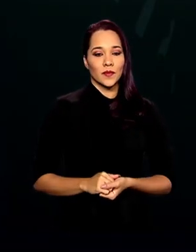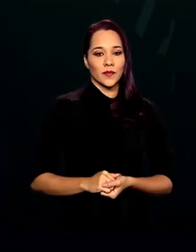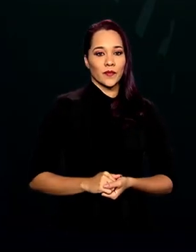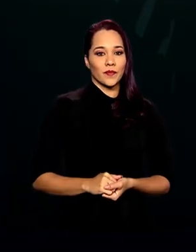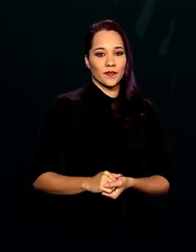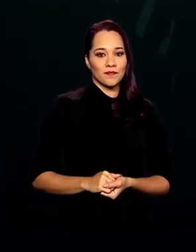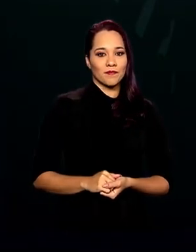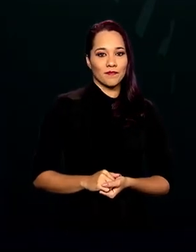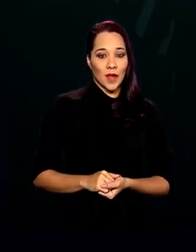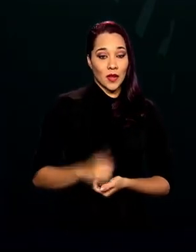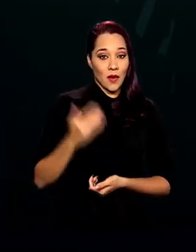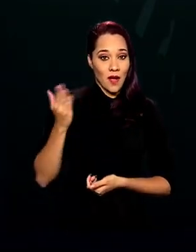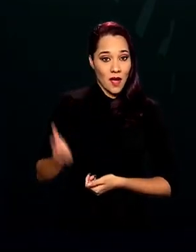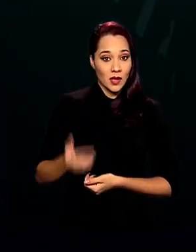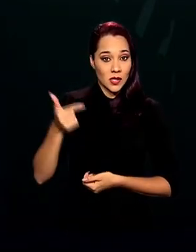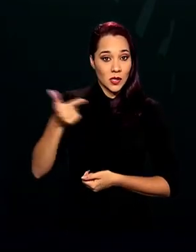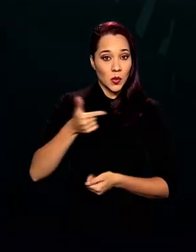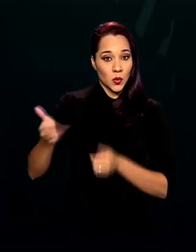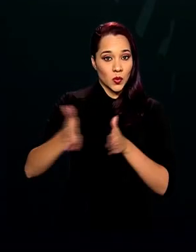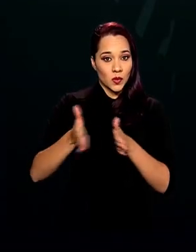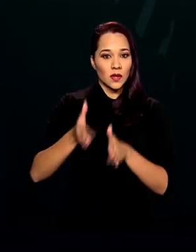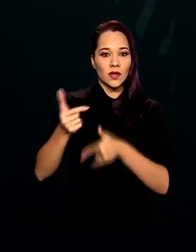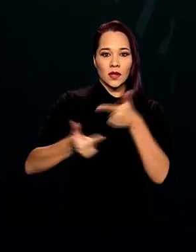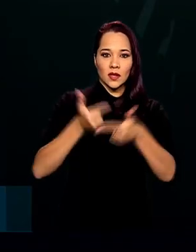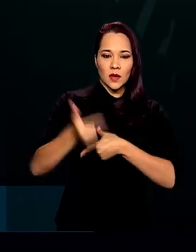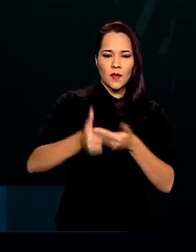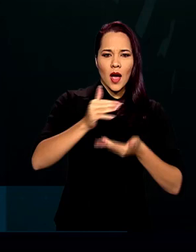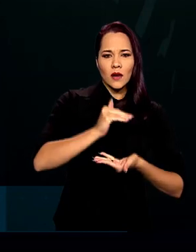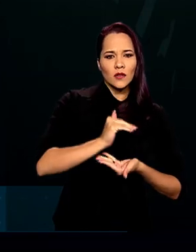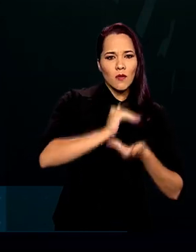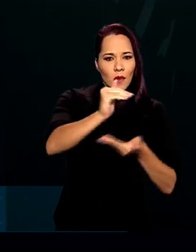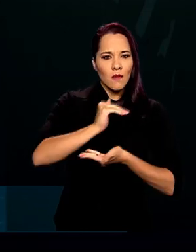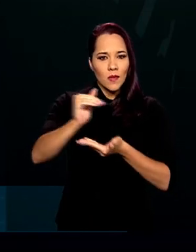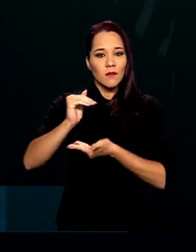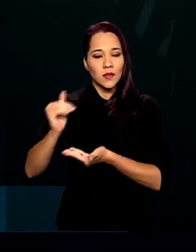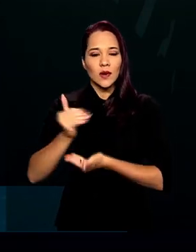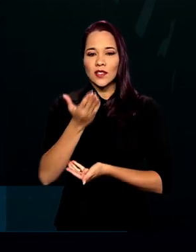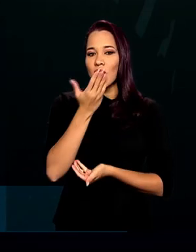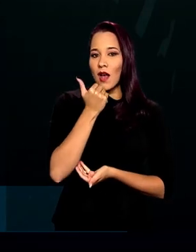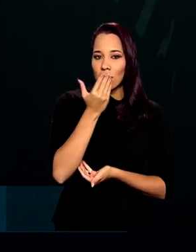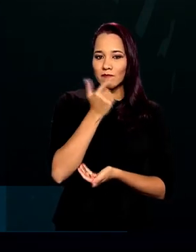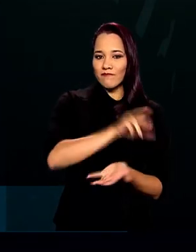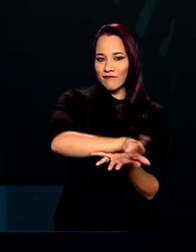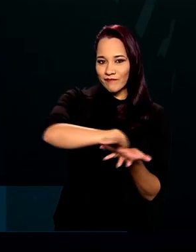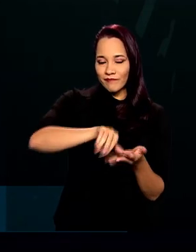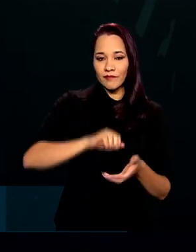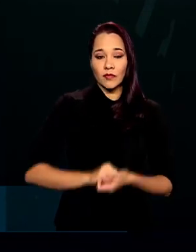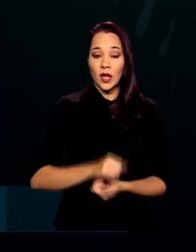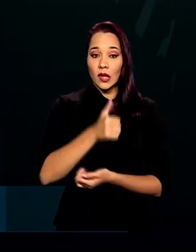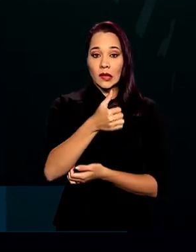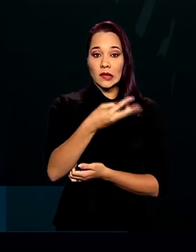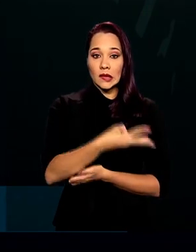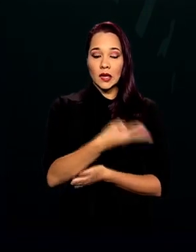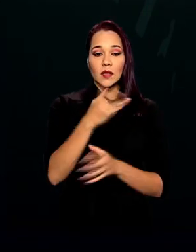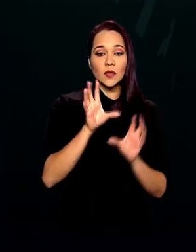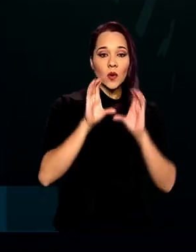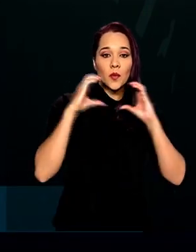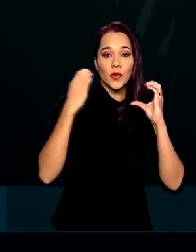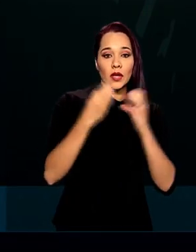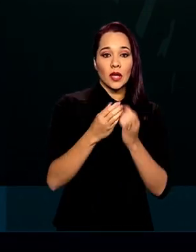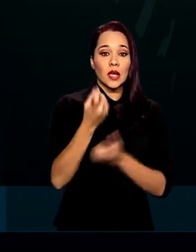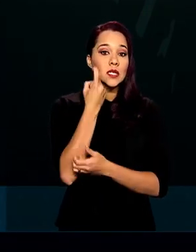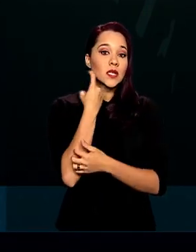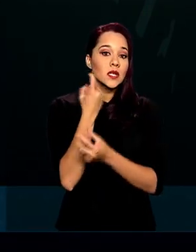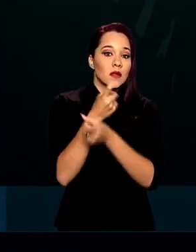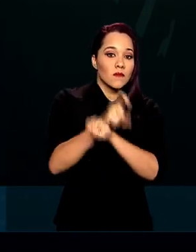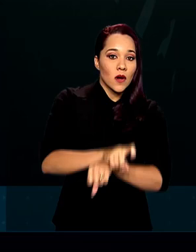Esta é a segunda etapa da operação de distribuição de alimentos. 13 comunidades quilombolas de 7